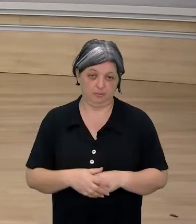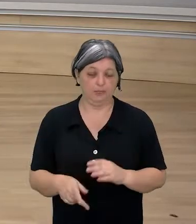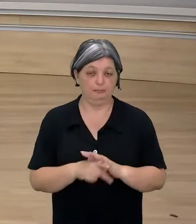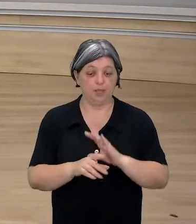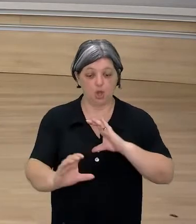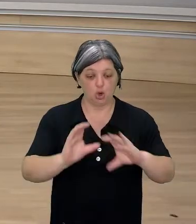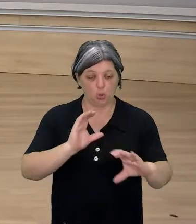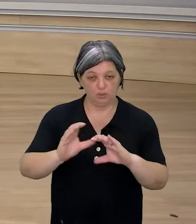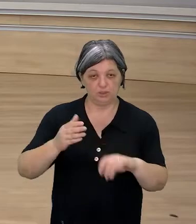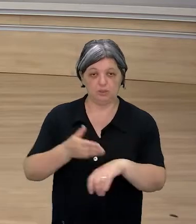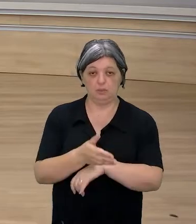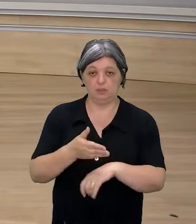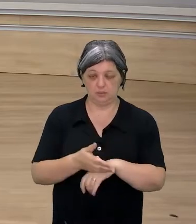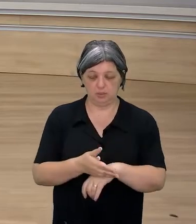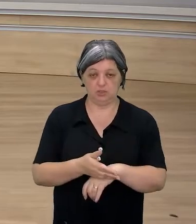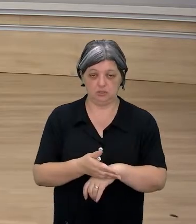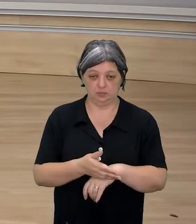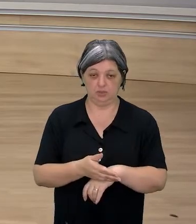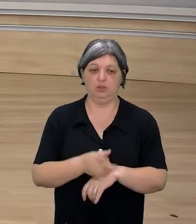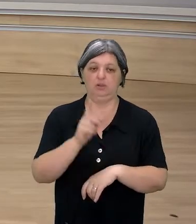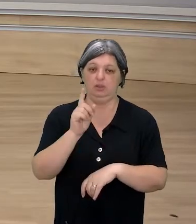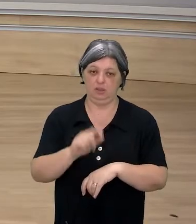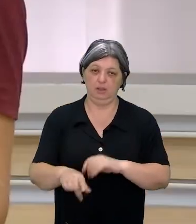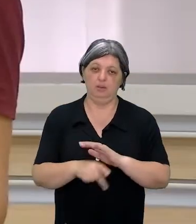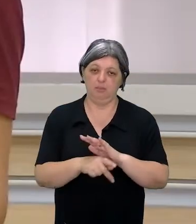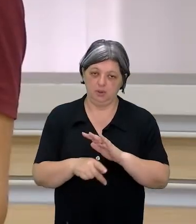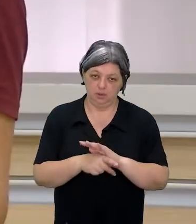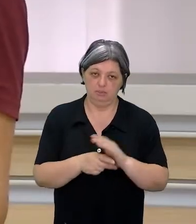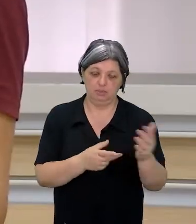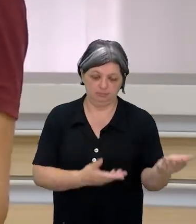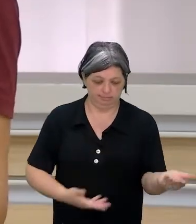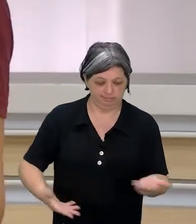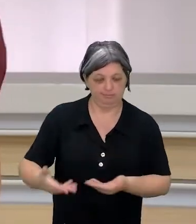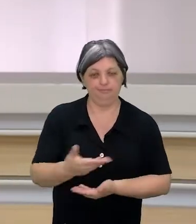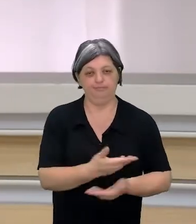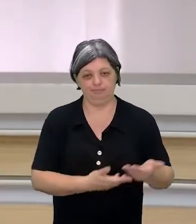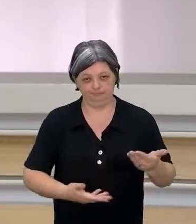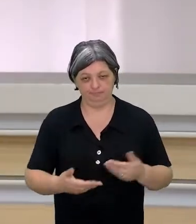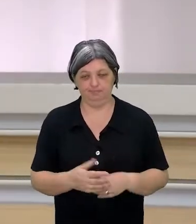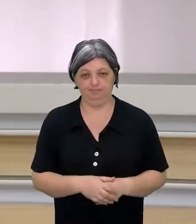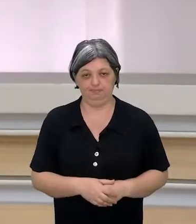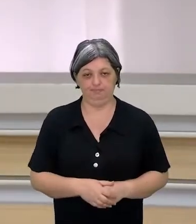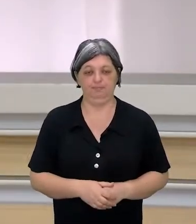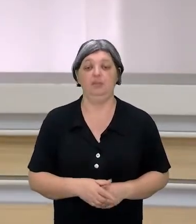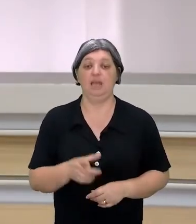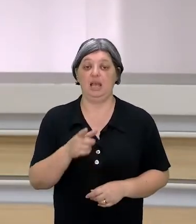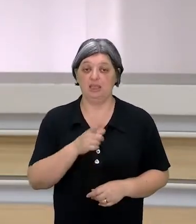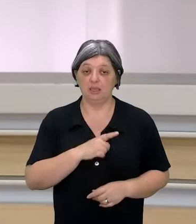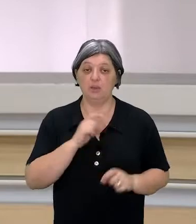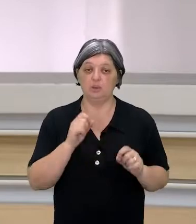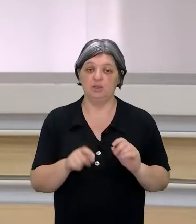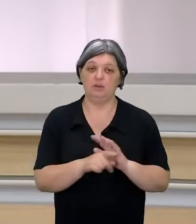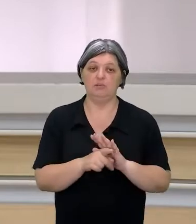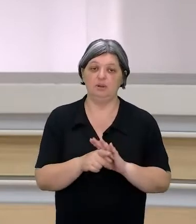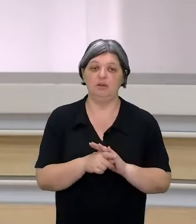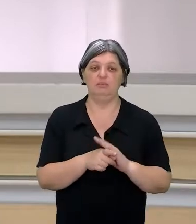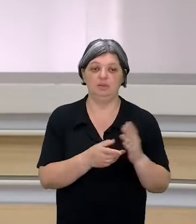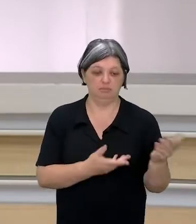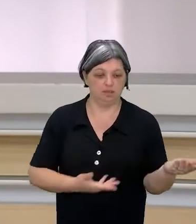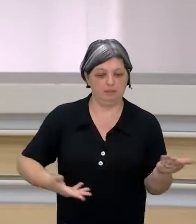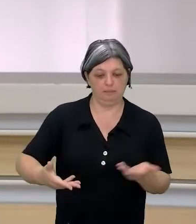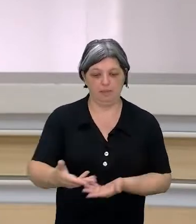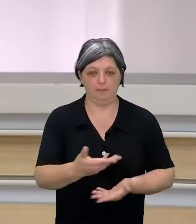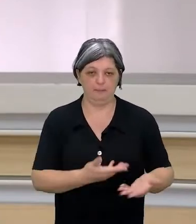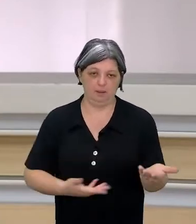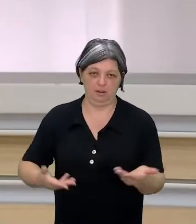comunicação mais participativa, que aí é uma comunicação compartilhada, você tem esse caminho em mão dupla. Não